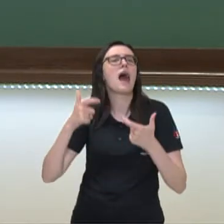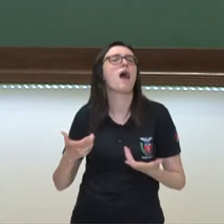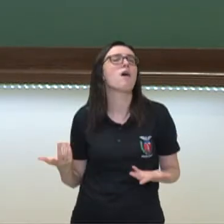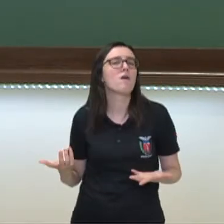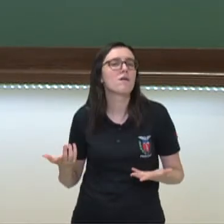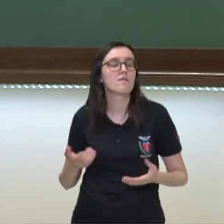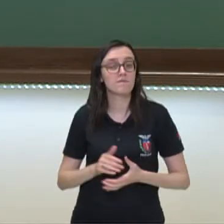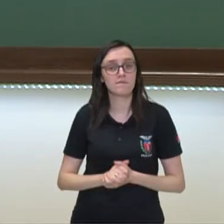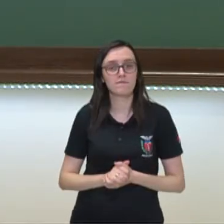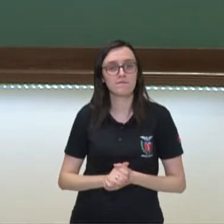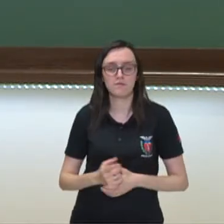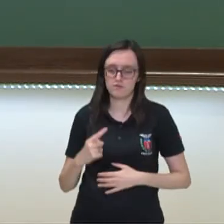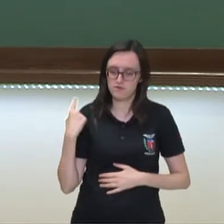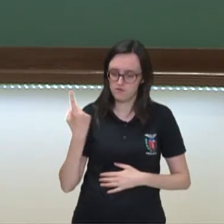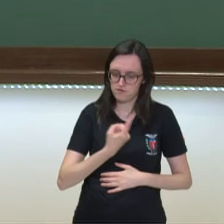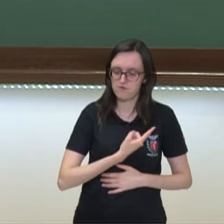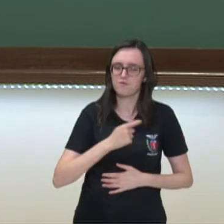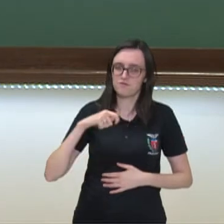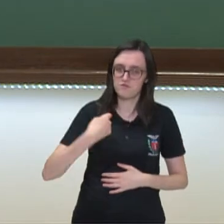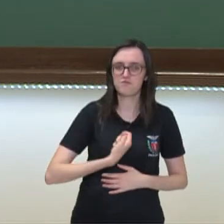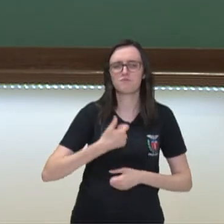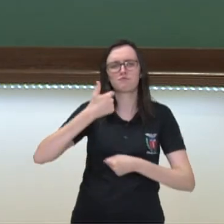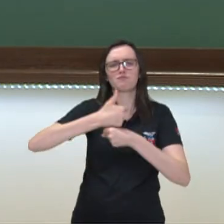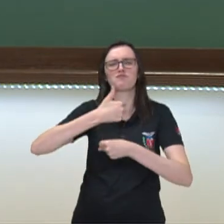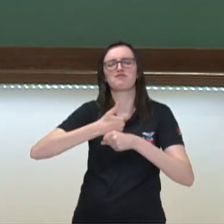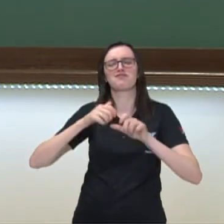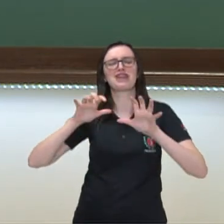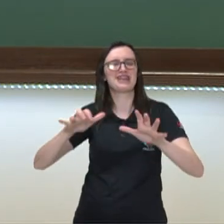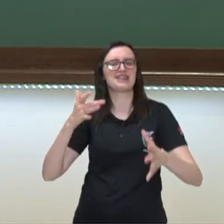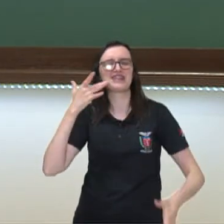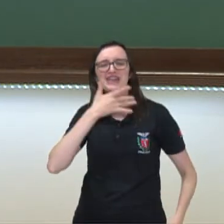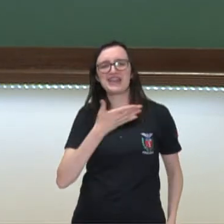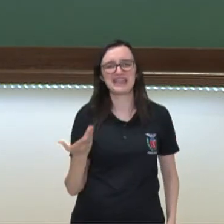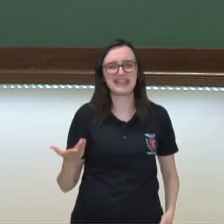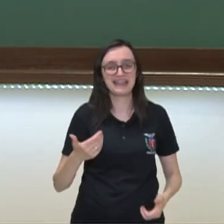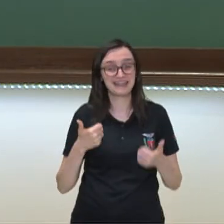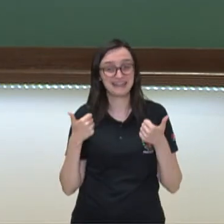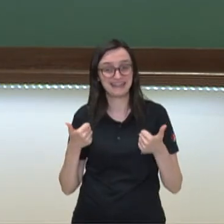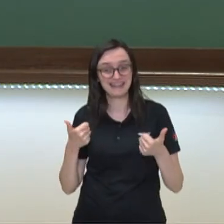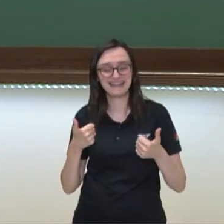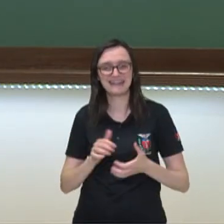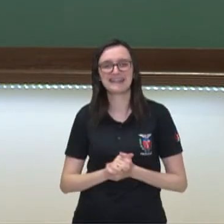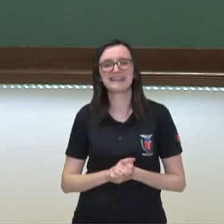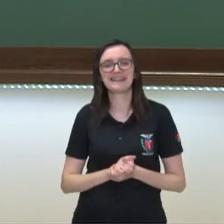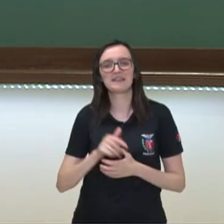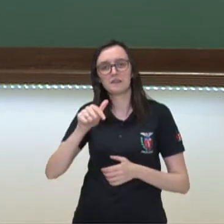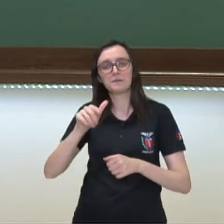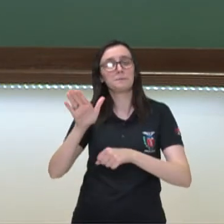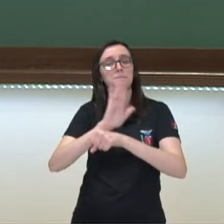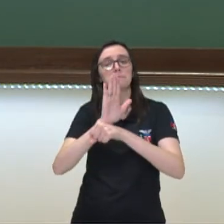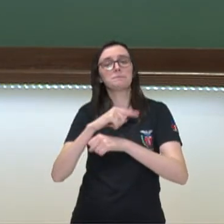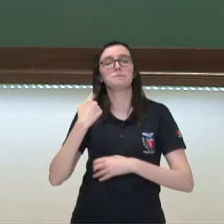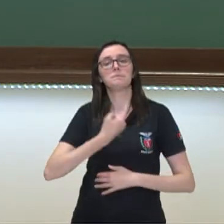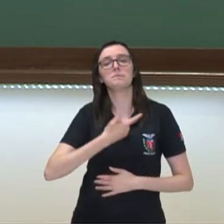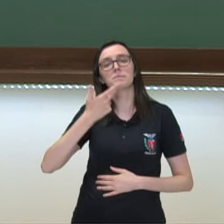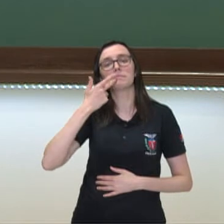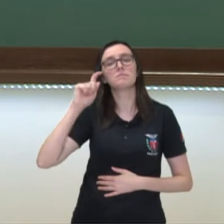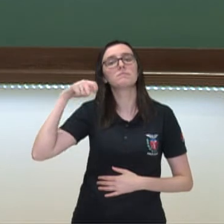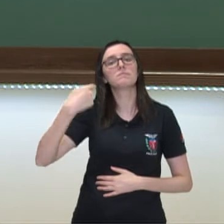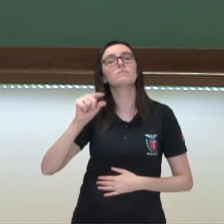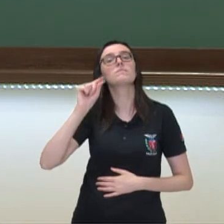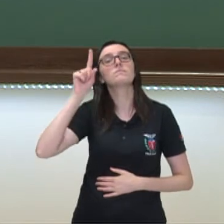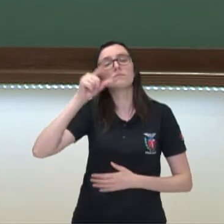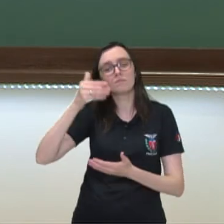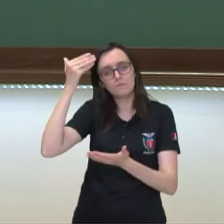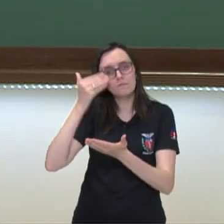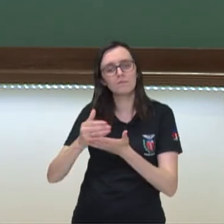uma só, nós somos donos dessa gostosura. Certo, pessoal? Nesse vídeo, nós falamos sobre